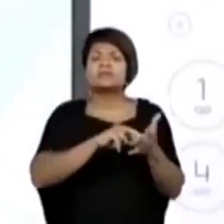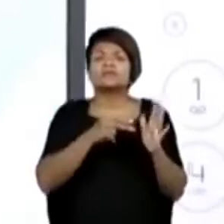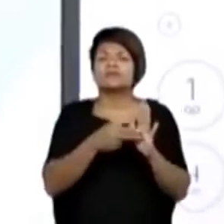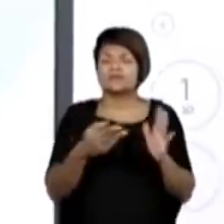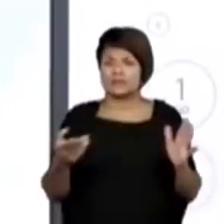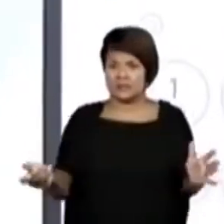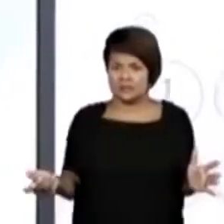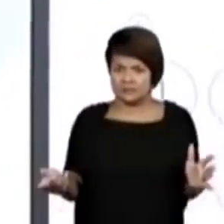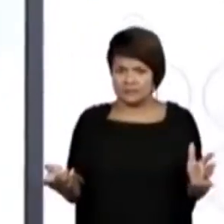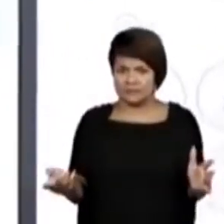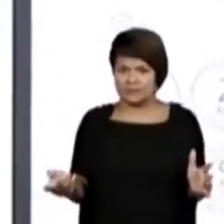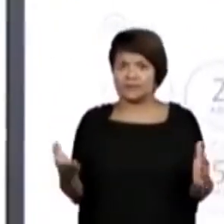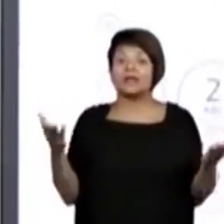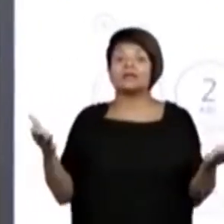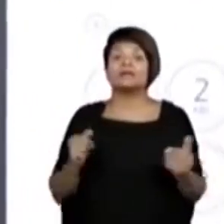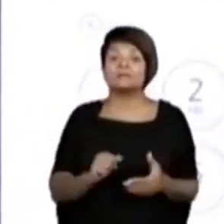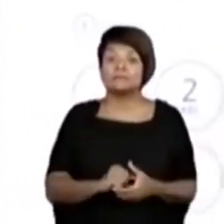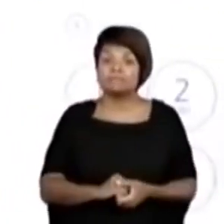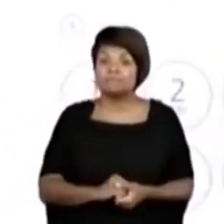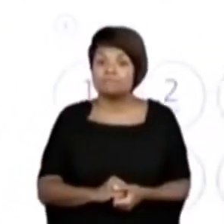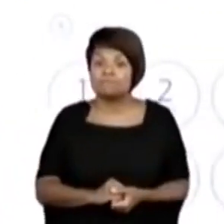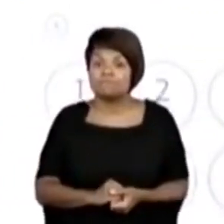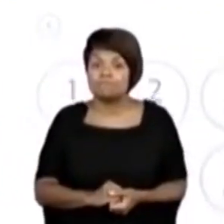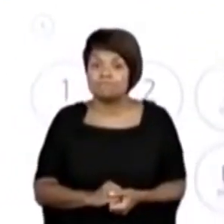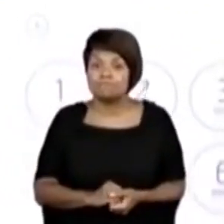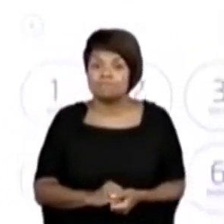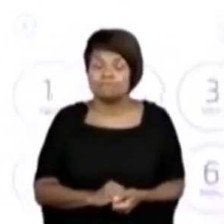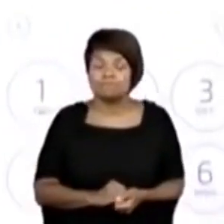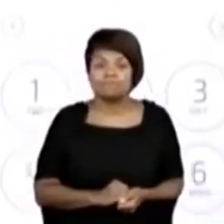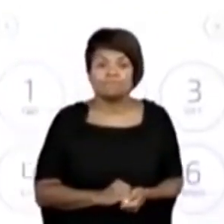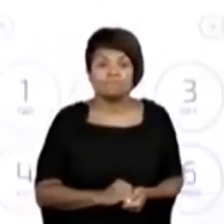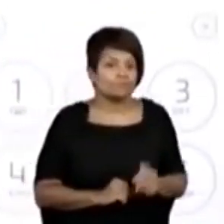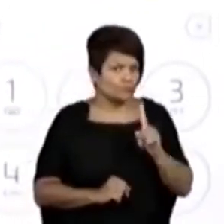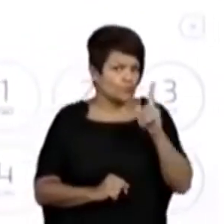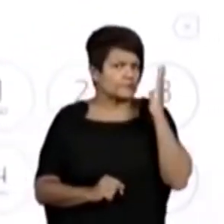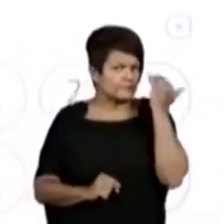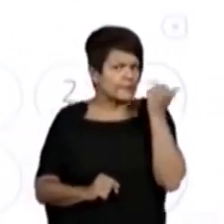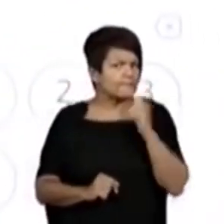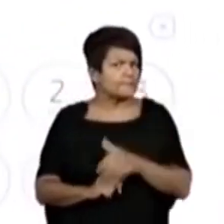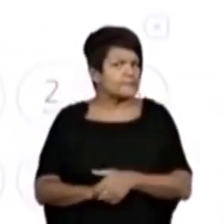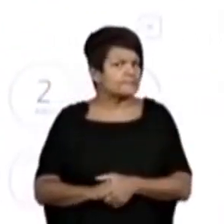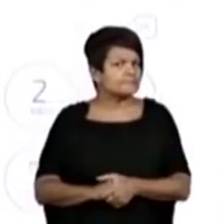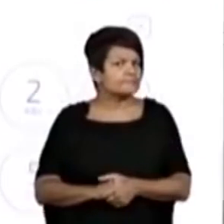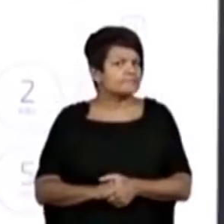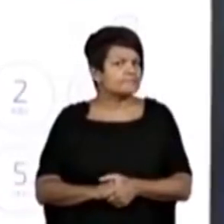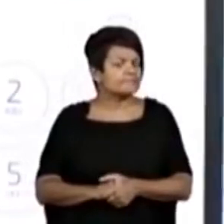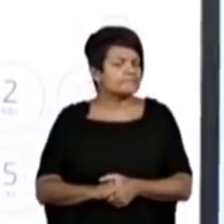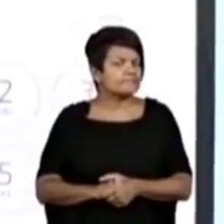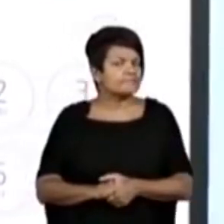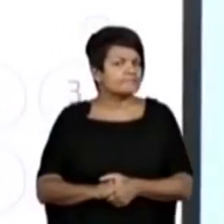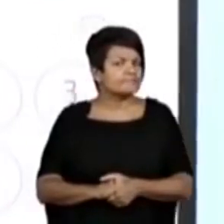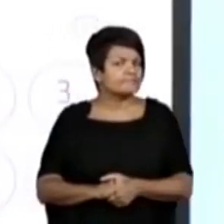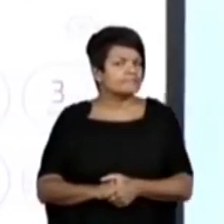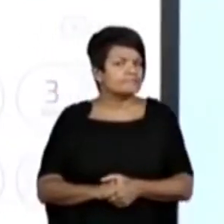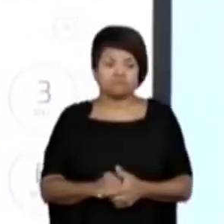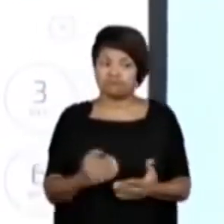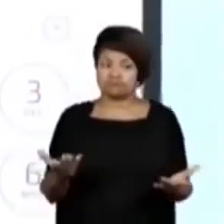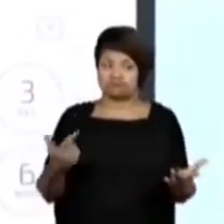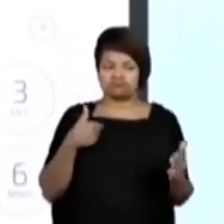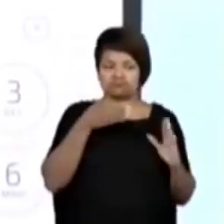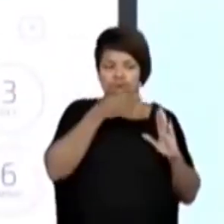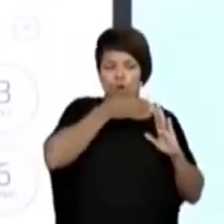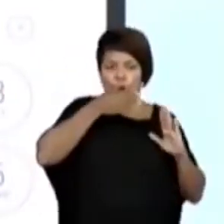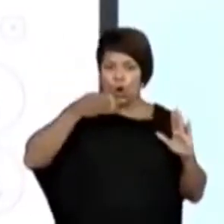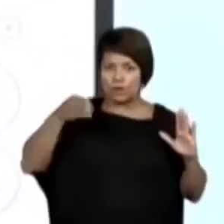E aí, pessoal? E aí? Vocês sabem. Será que é a ordem do